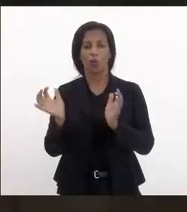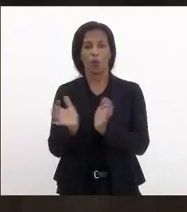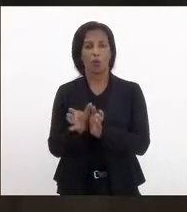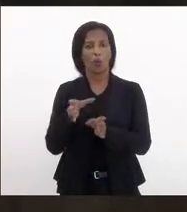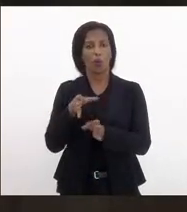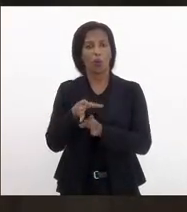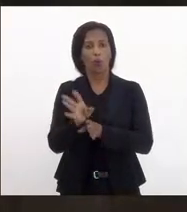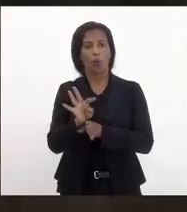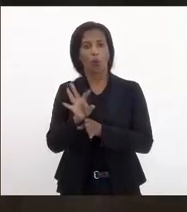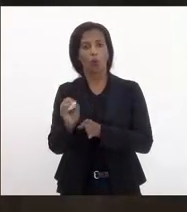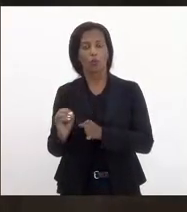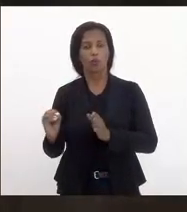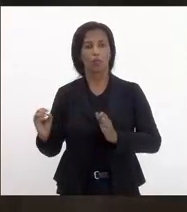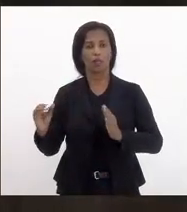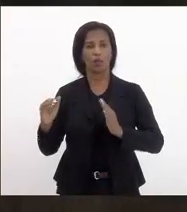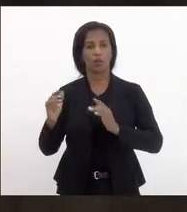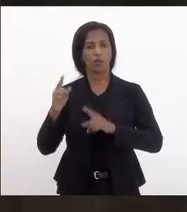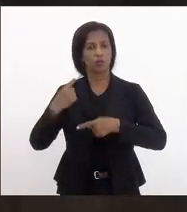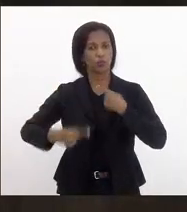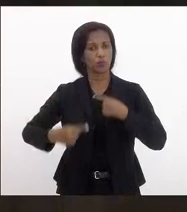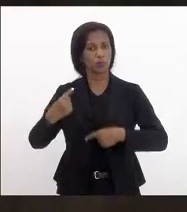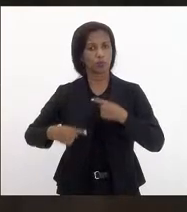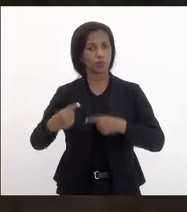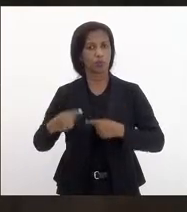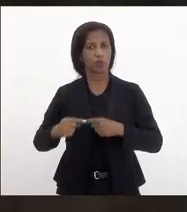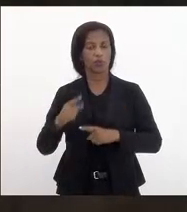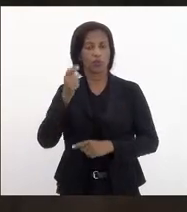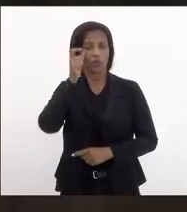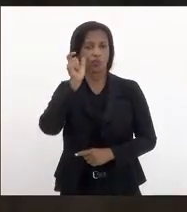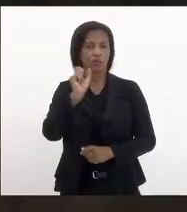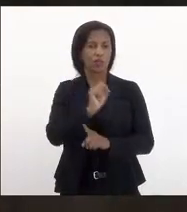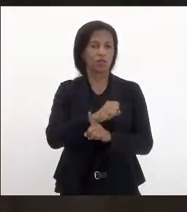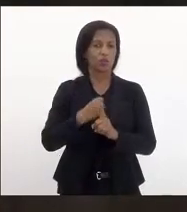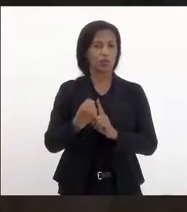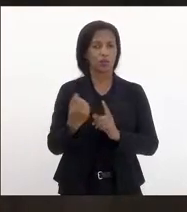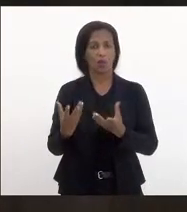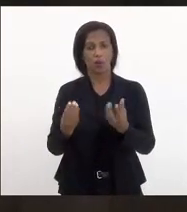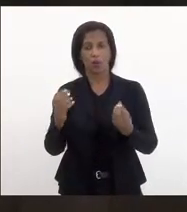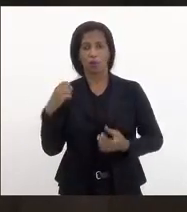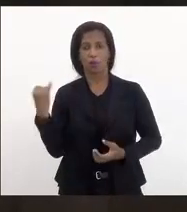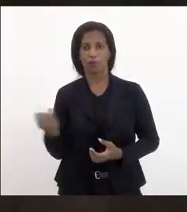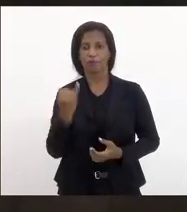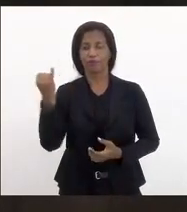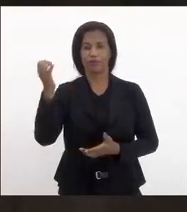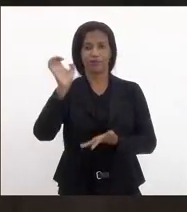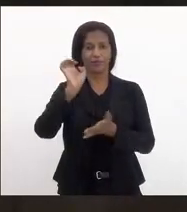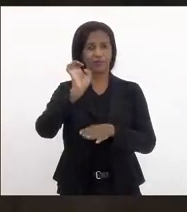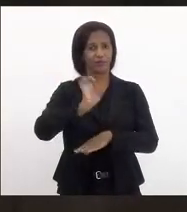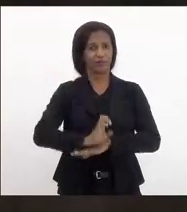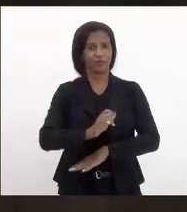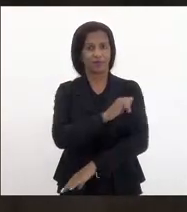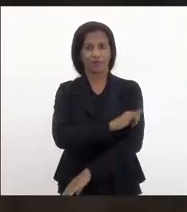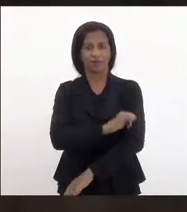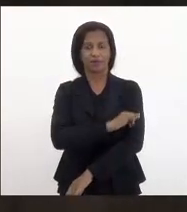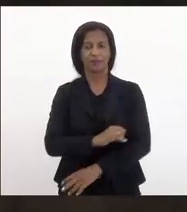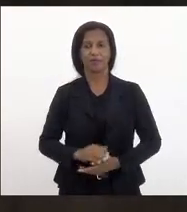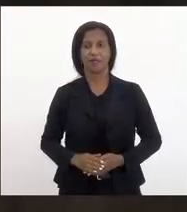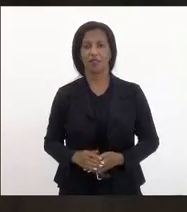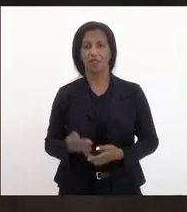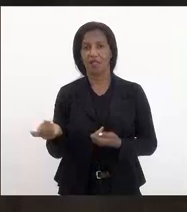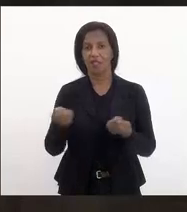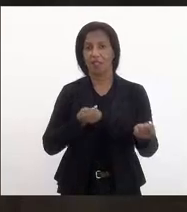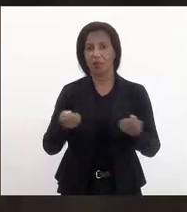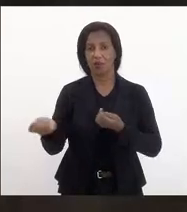da Habitação, das Políticas de Habitação de Interesse Social, que é muito importante. O Estado do Rio de Janeiro está, inclusive, anunciando